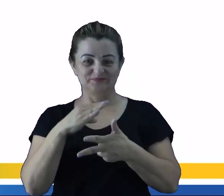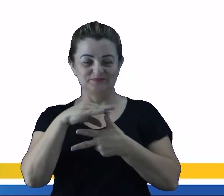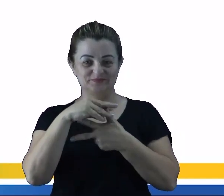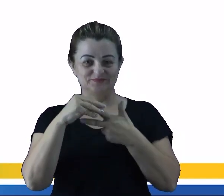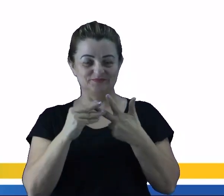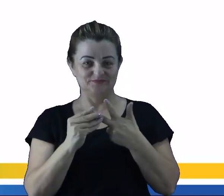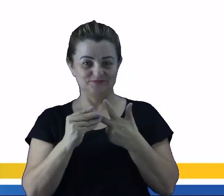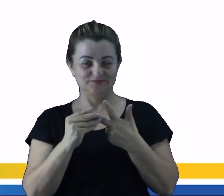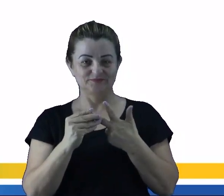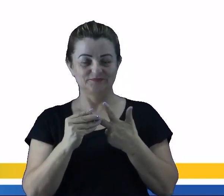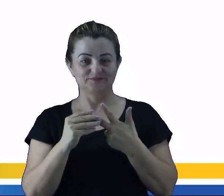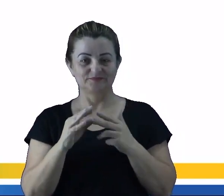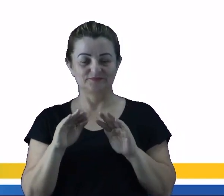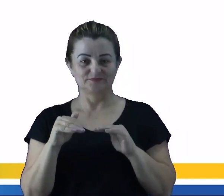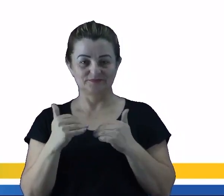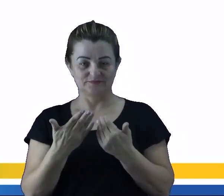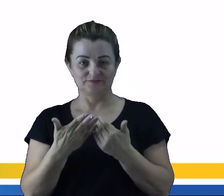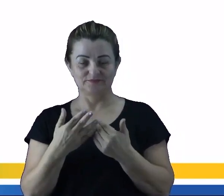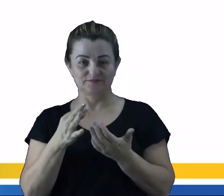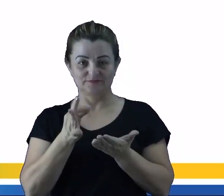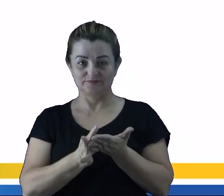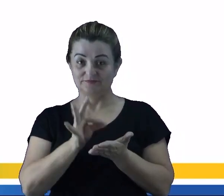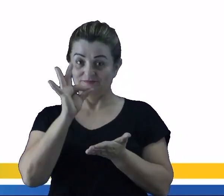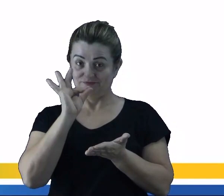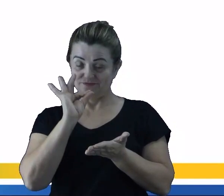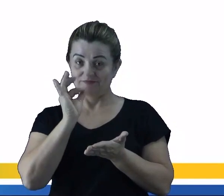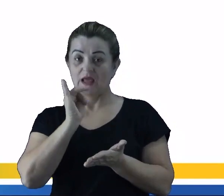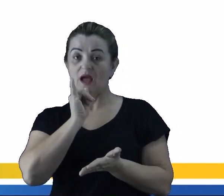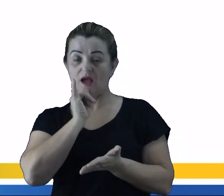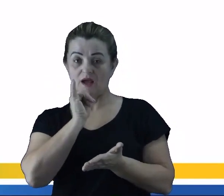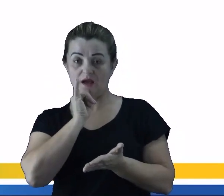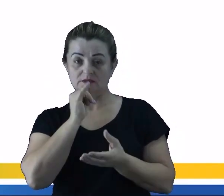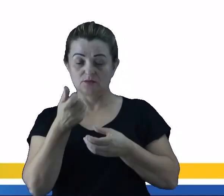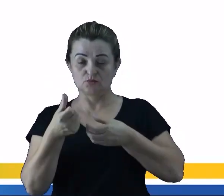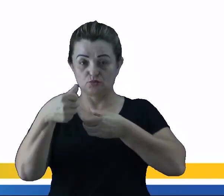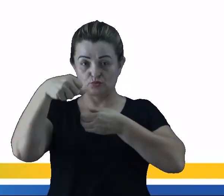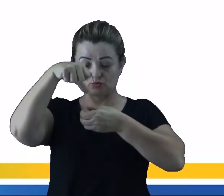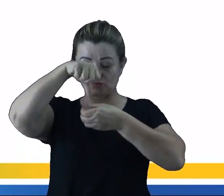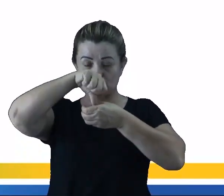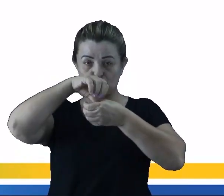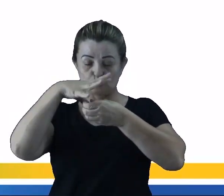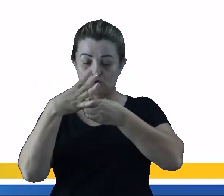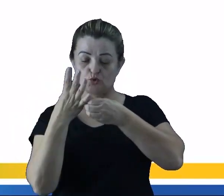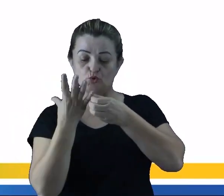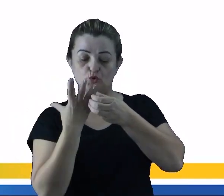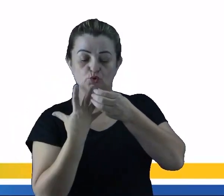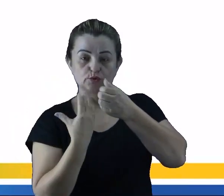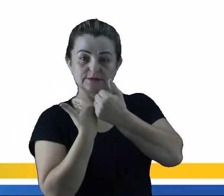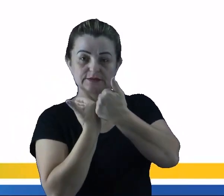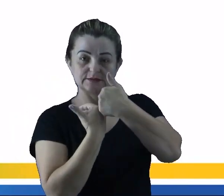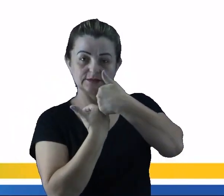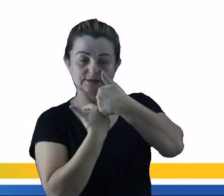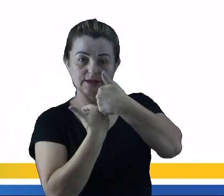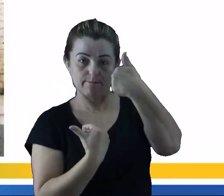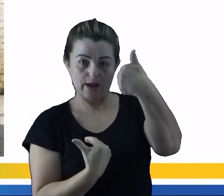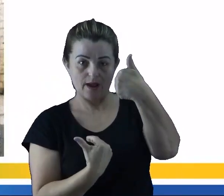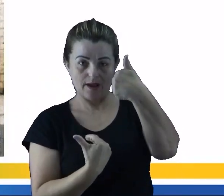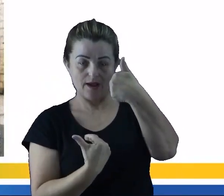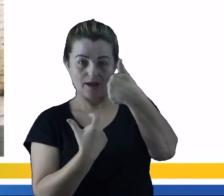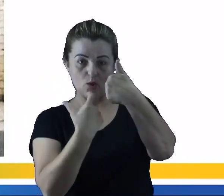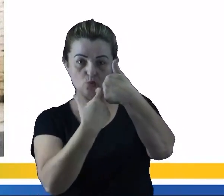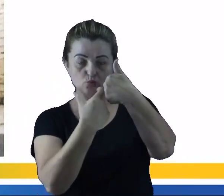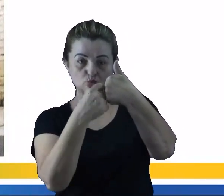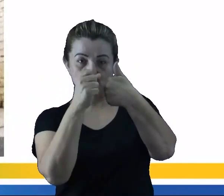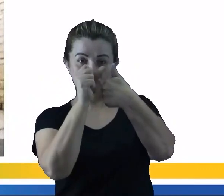Enem. Então, a questão do café é um exemplo de filtração entre um sólido e um líquido. Outro exemplo